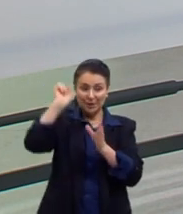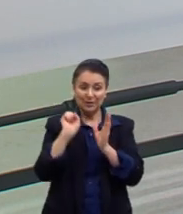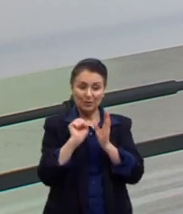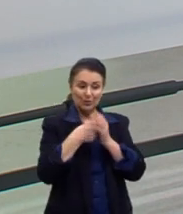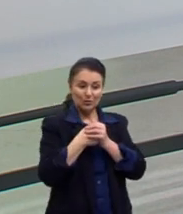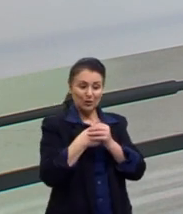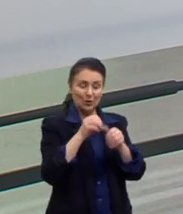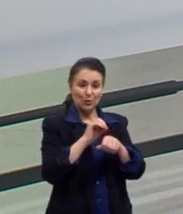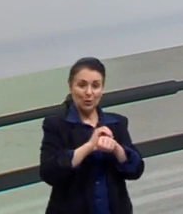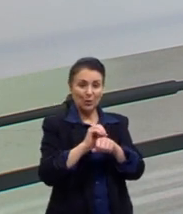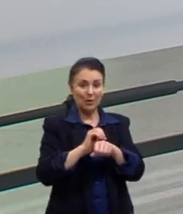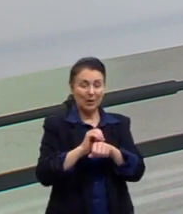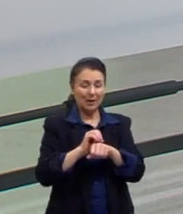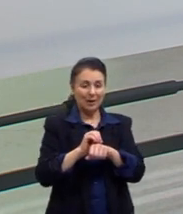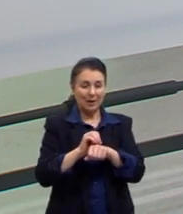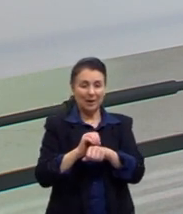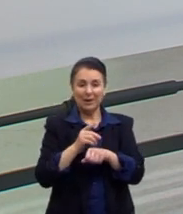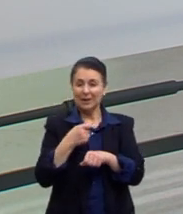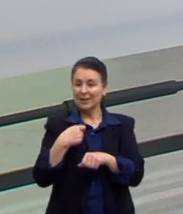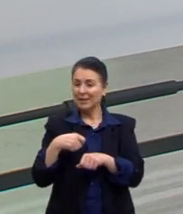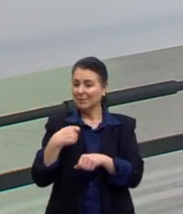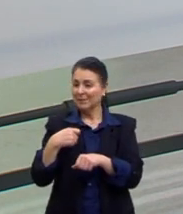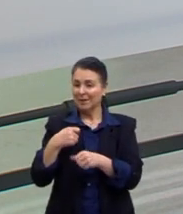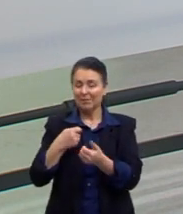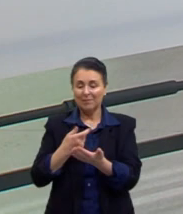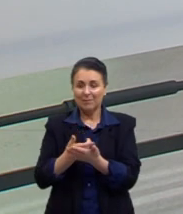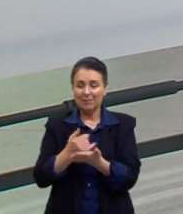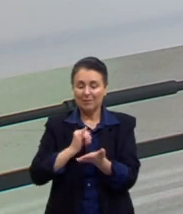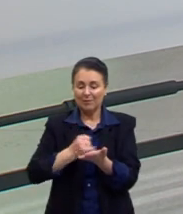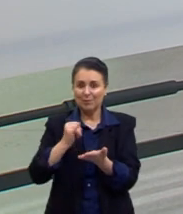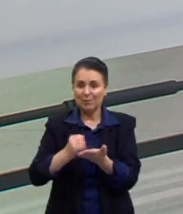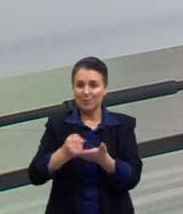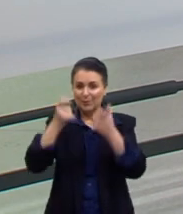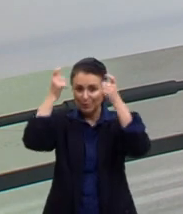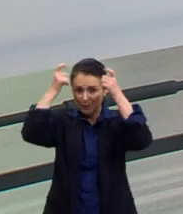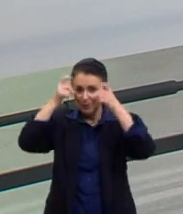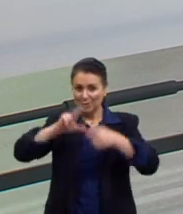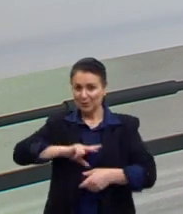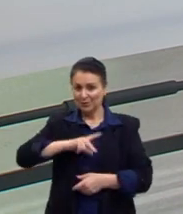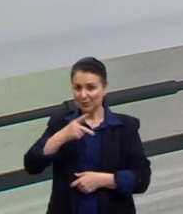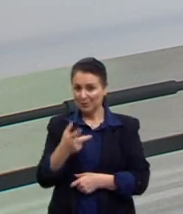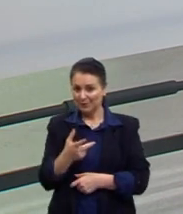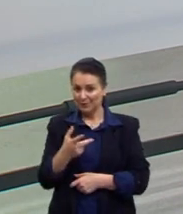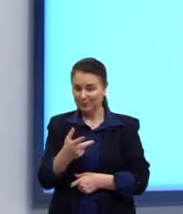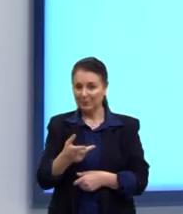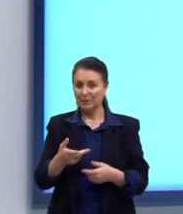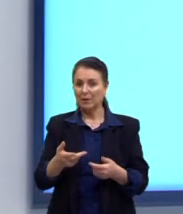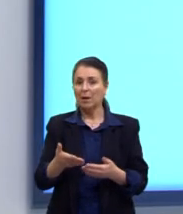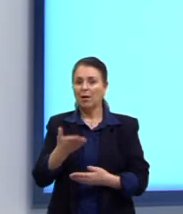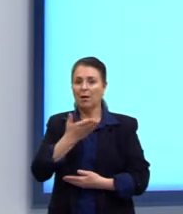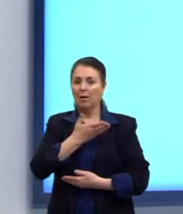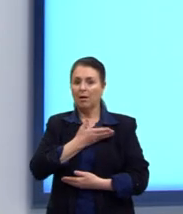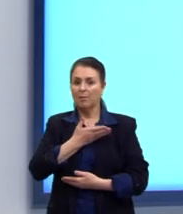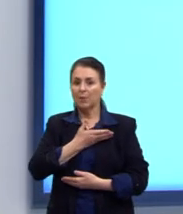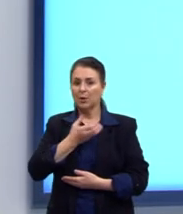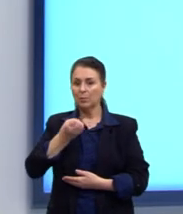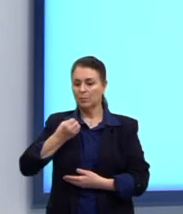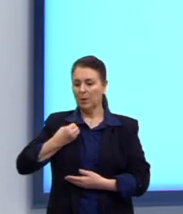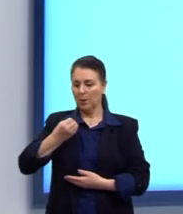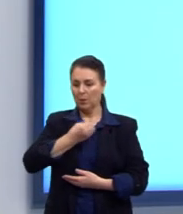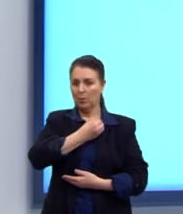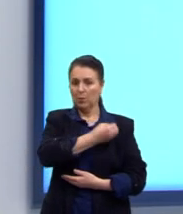os impostos à coroa. É daí que surge essa expressão. A próxima, amigo da onça.